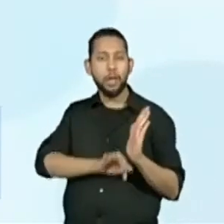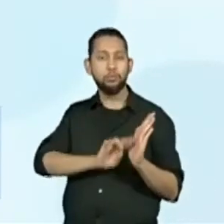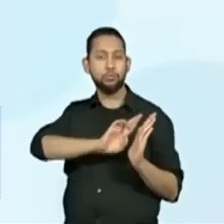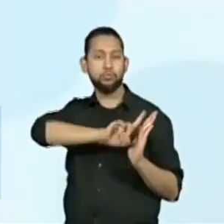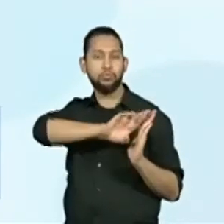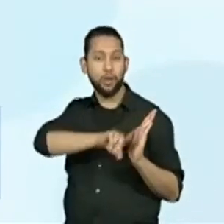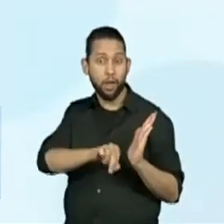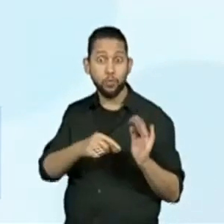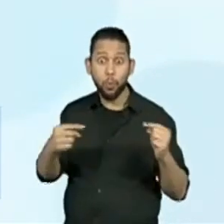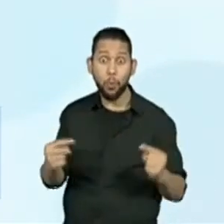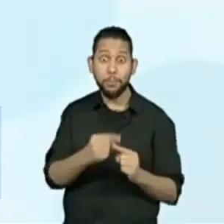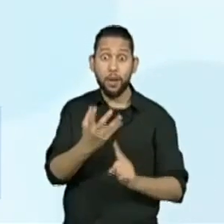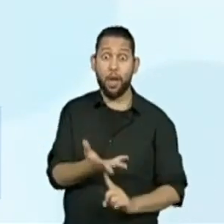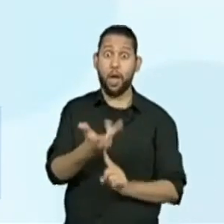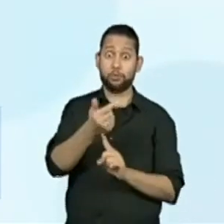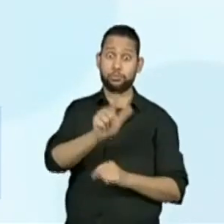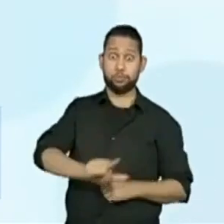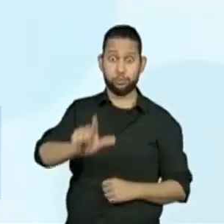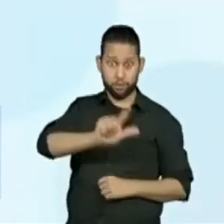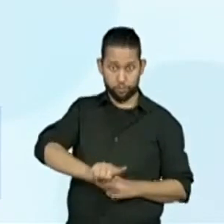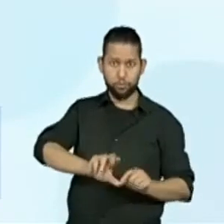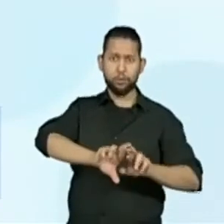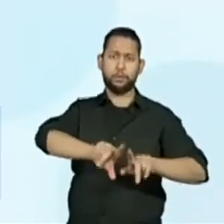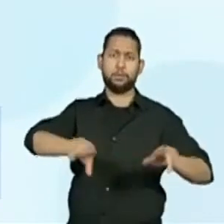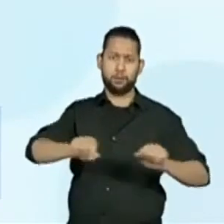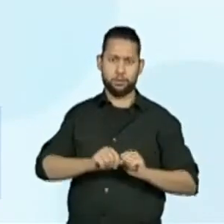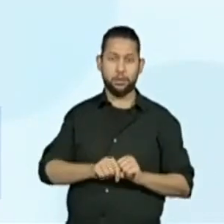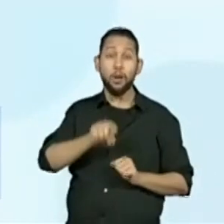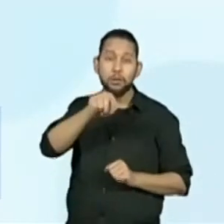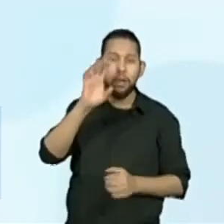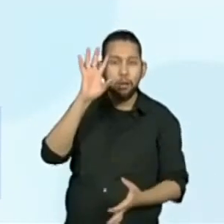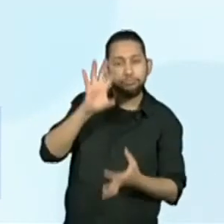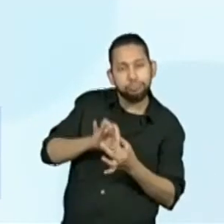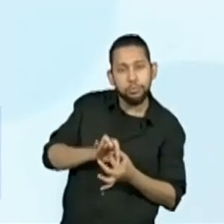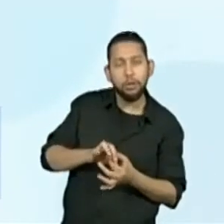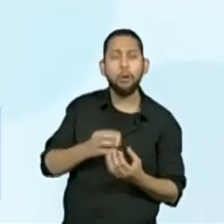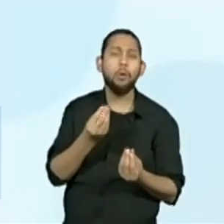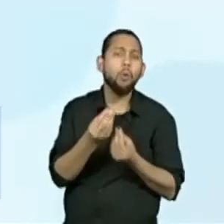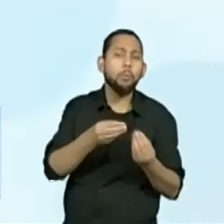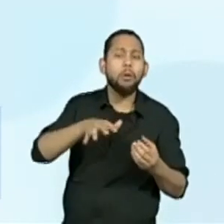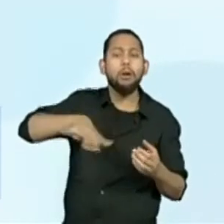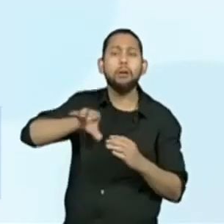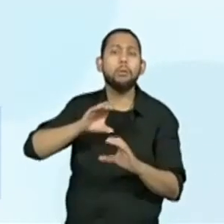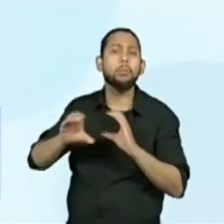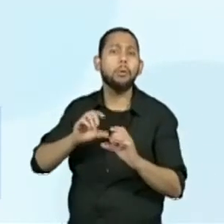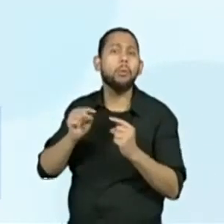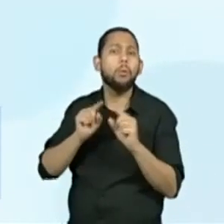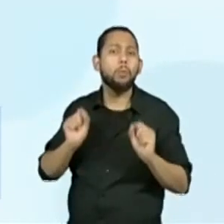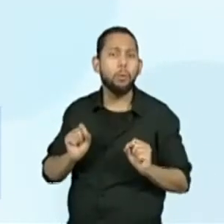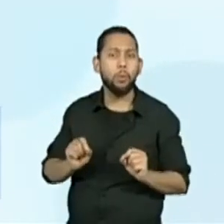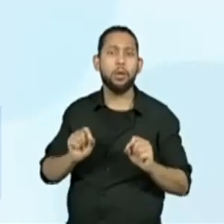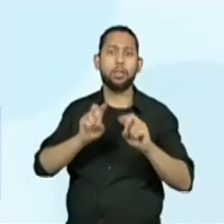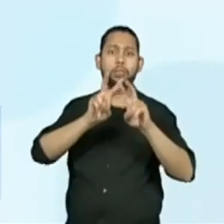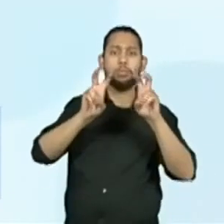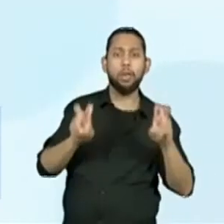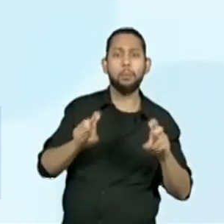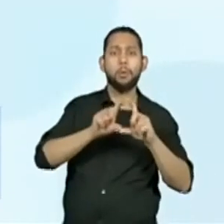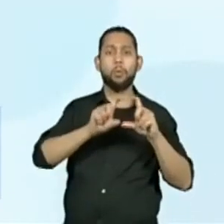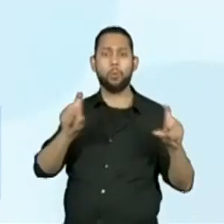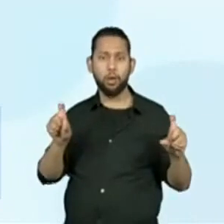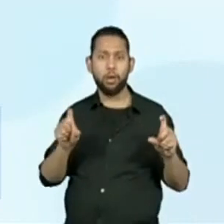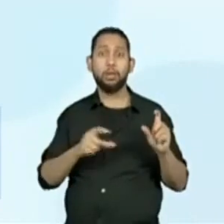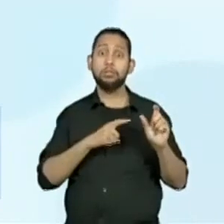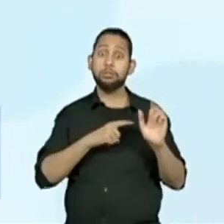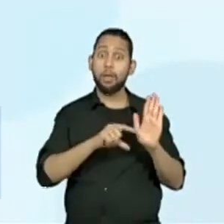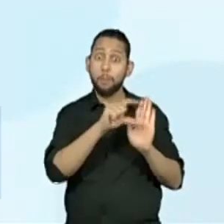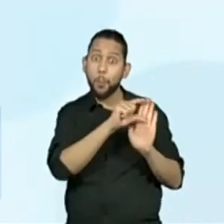artístico literário. Em diferentes mídias, considerando a situação comunicativa, o tema, assunto, a estrutura